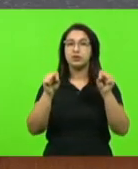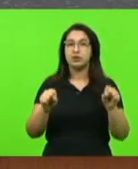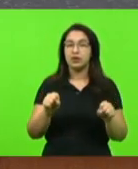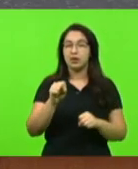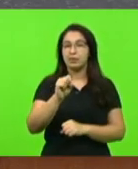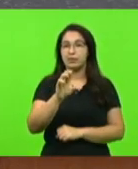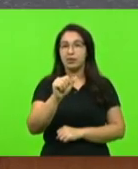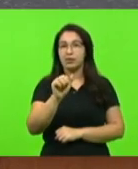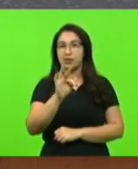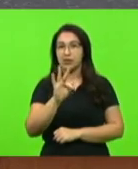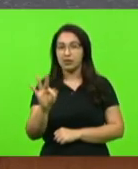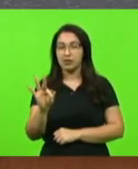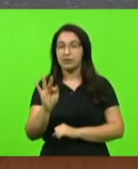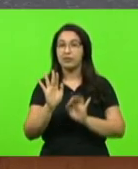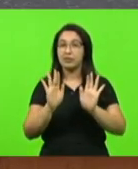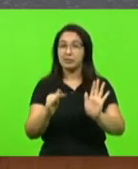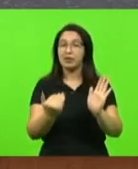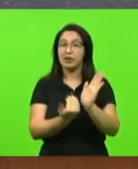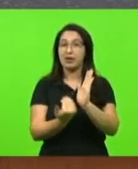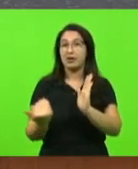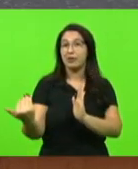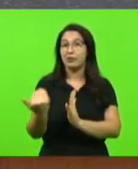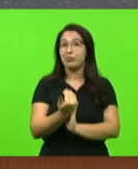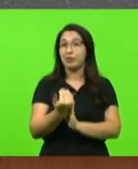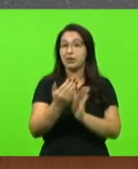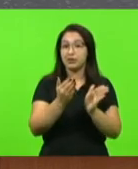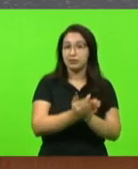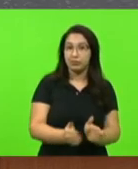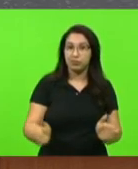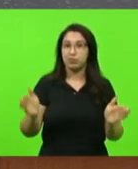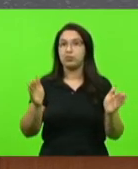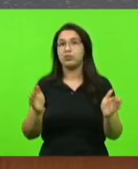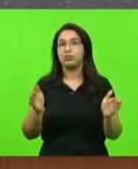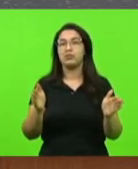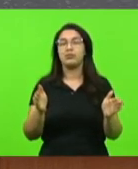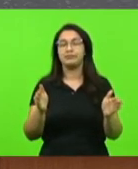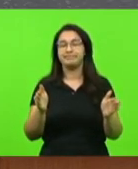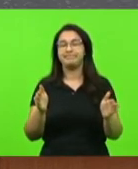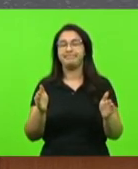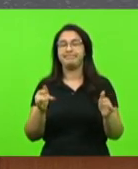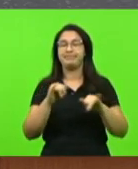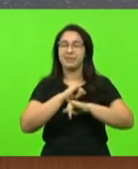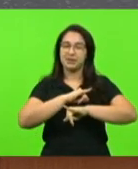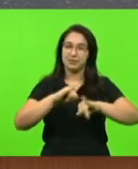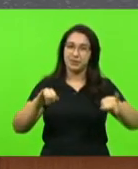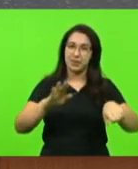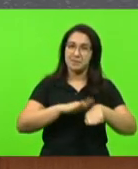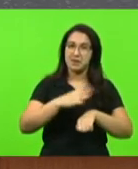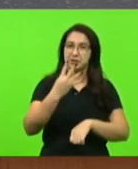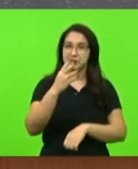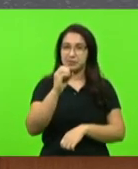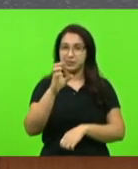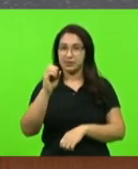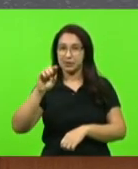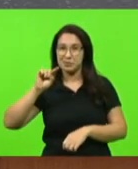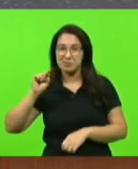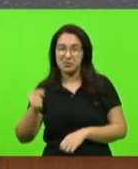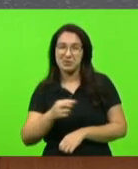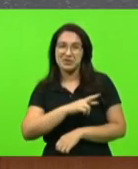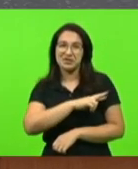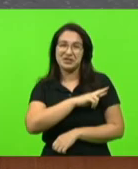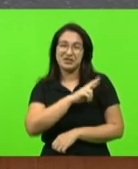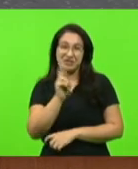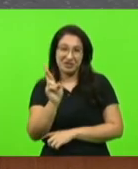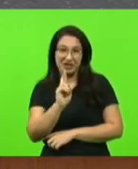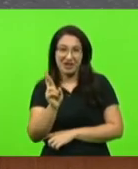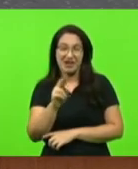Mas, com esta ampliação que o governador anunciou, de mais de 400 milhões de reais, certamente que nós vamos poder